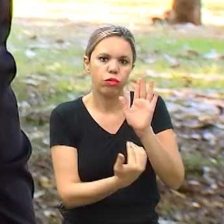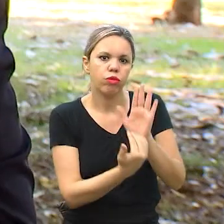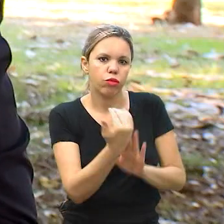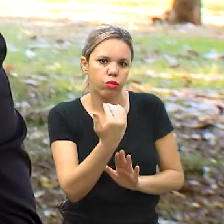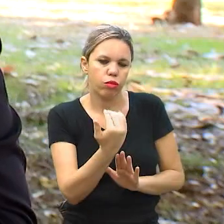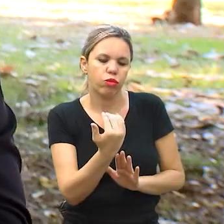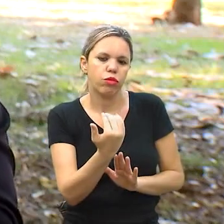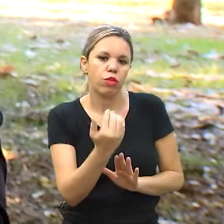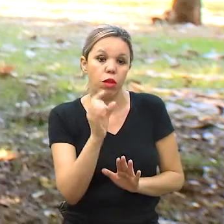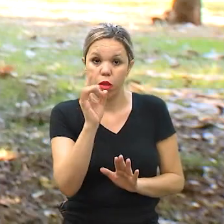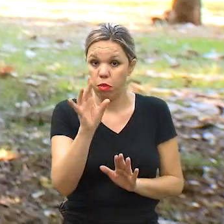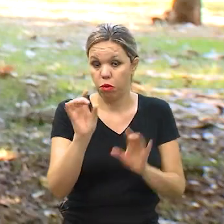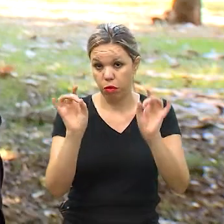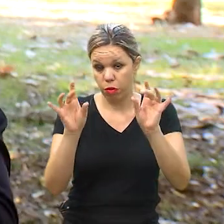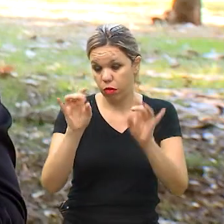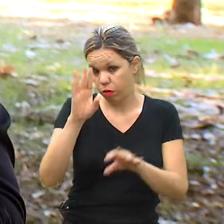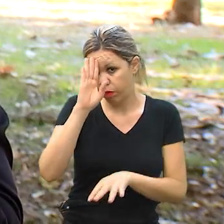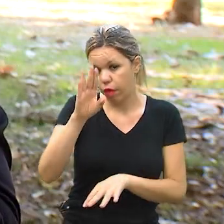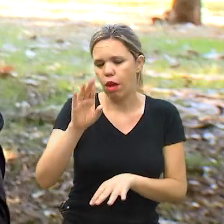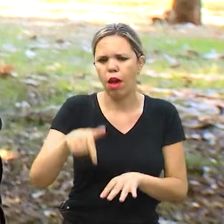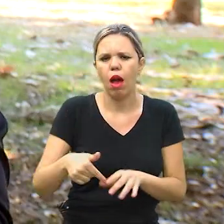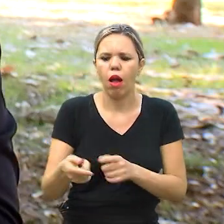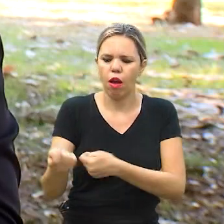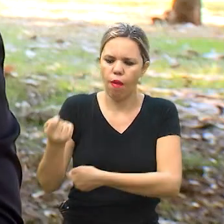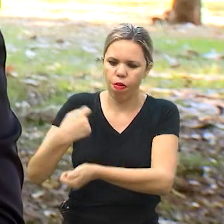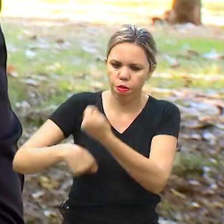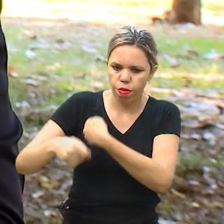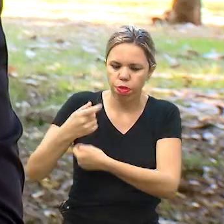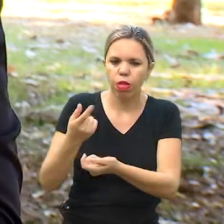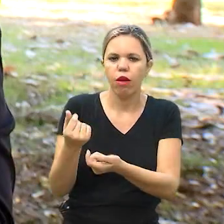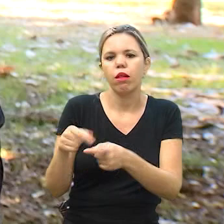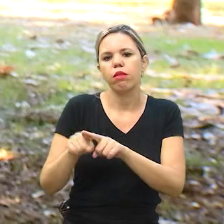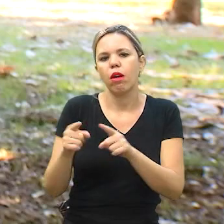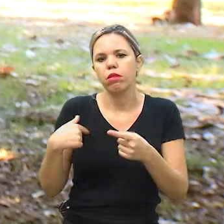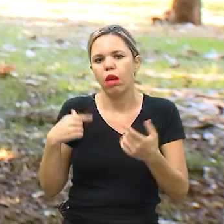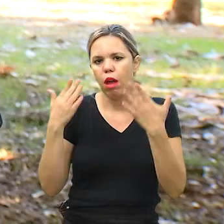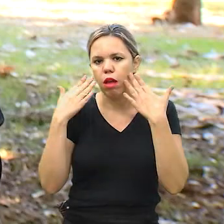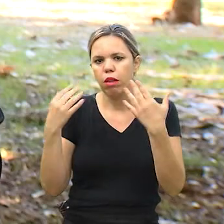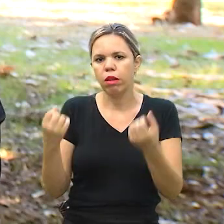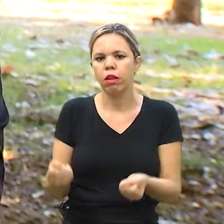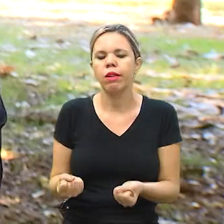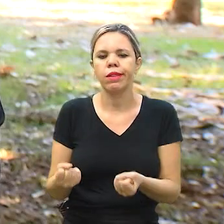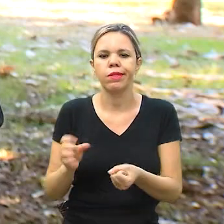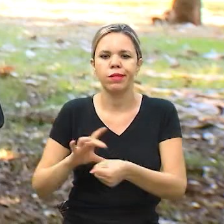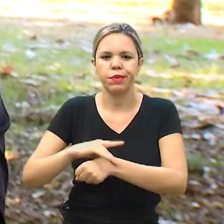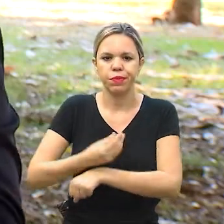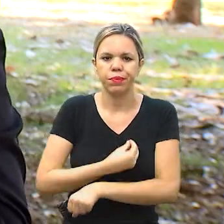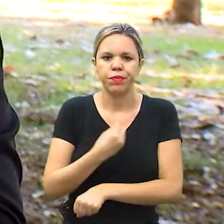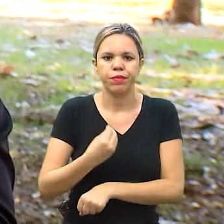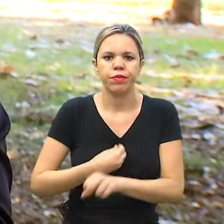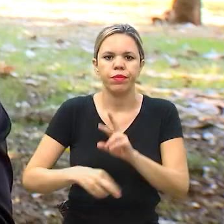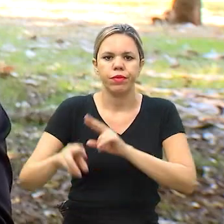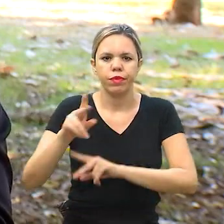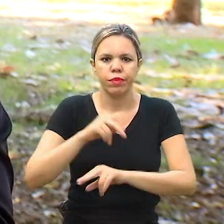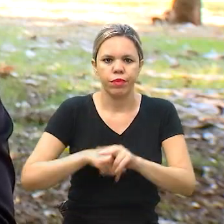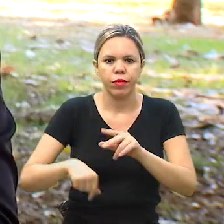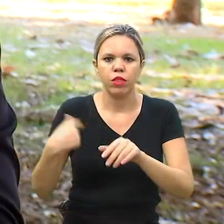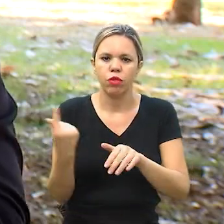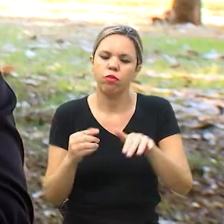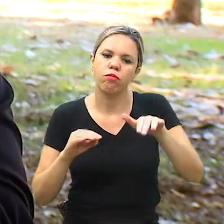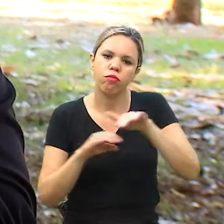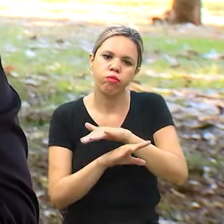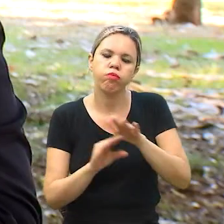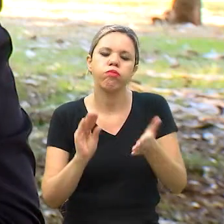é uma cereja do bolo. Então, no mercado financeiro, nós encaramos o seguro de vida como um ativo de diversificação na carteira de investimentos.